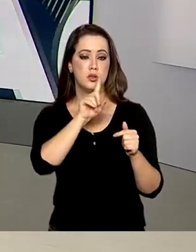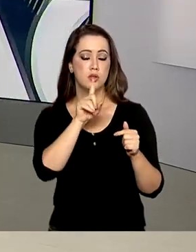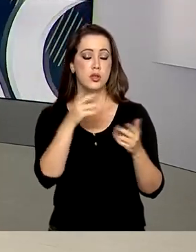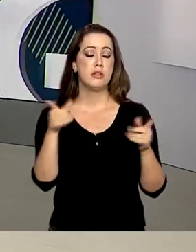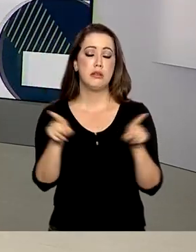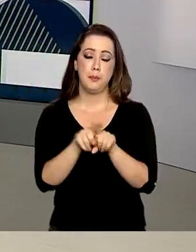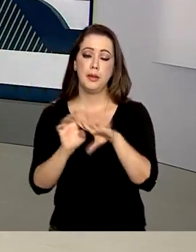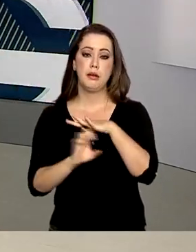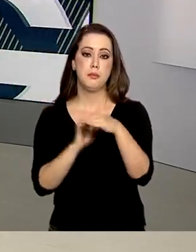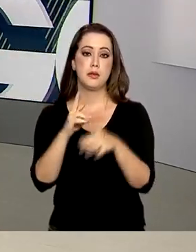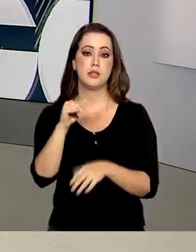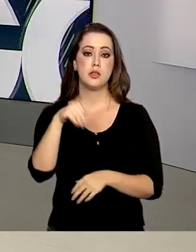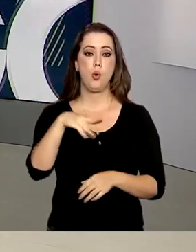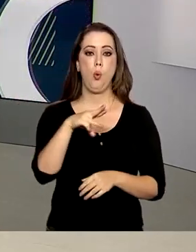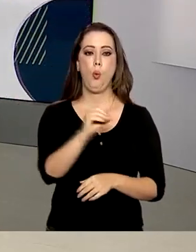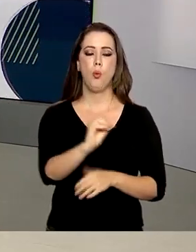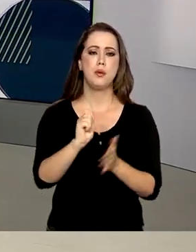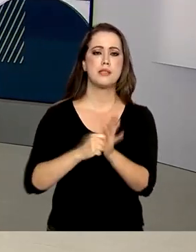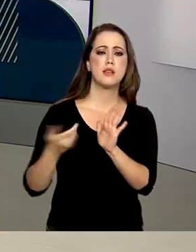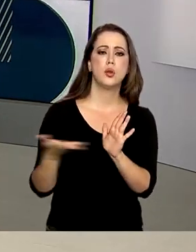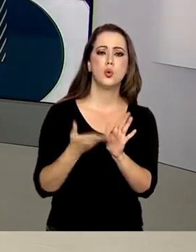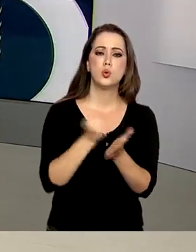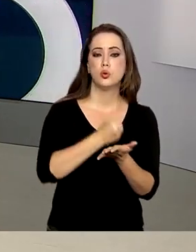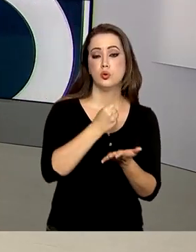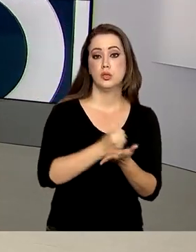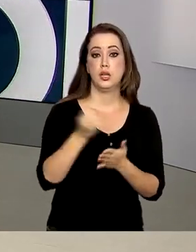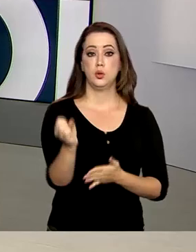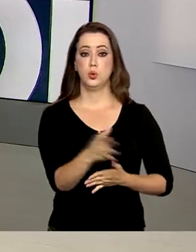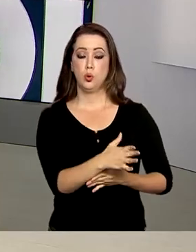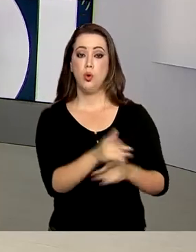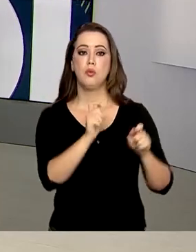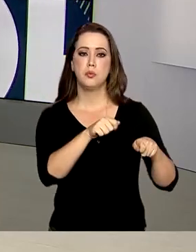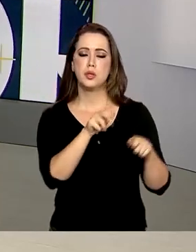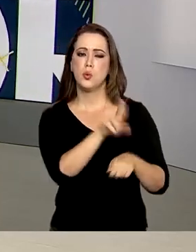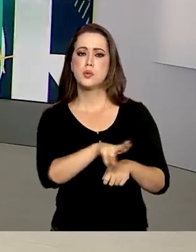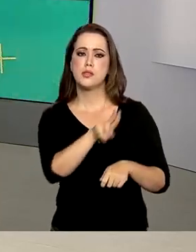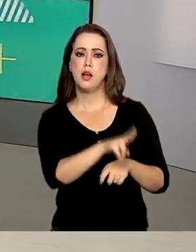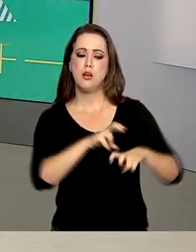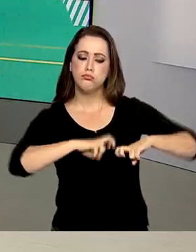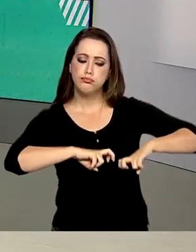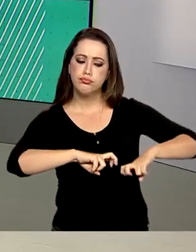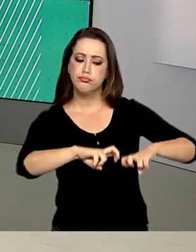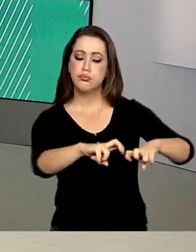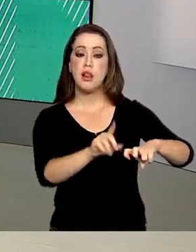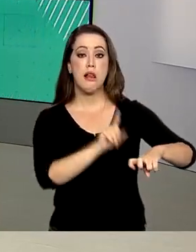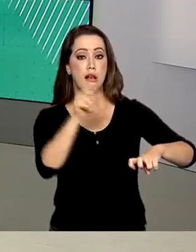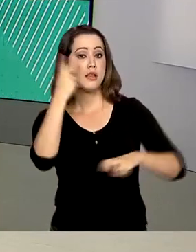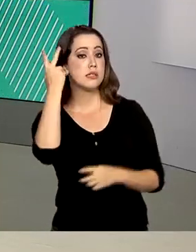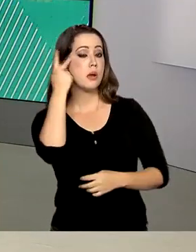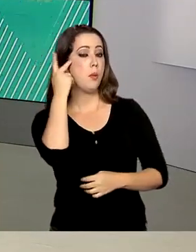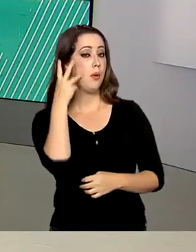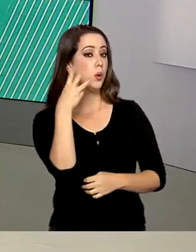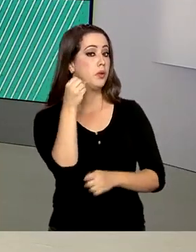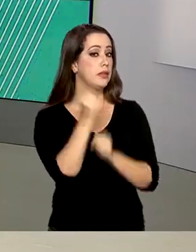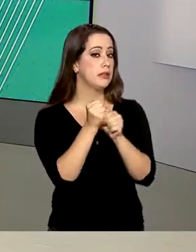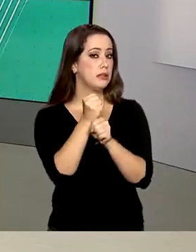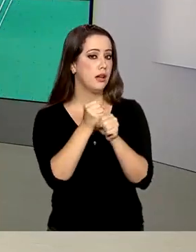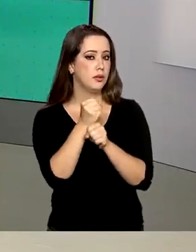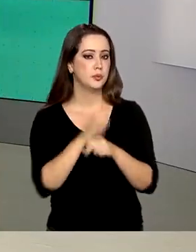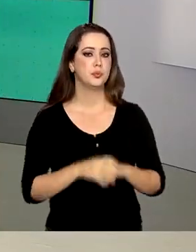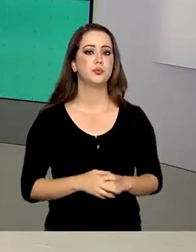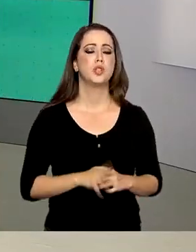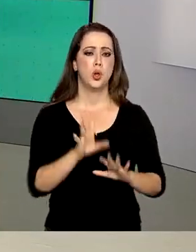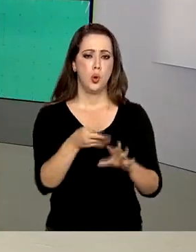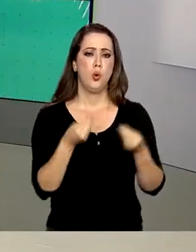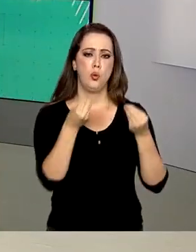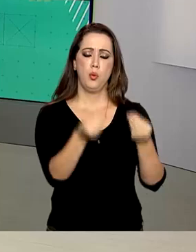e a empresa Rumo assinaram hoje um novo contrato de concessão ferroviária da Malha Paulista por mais 30 anos. A